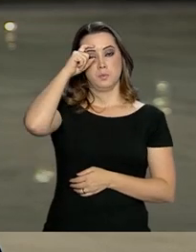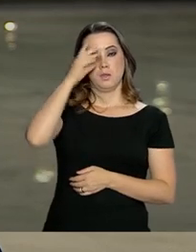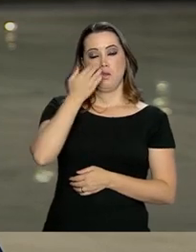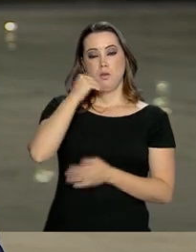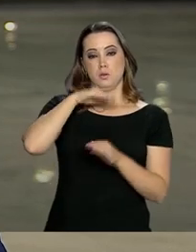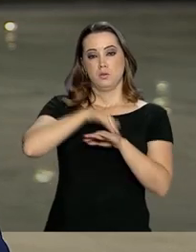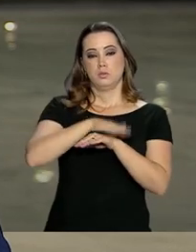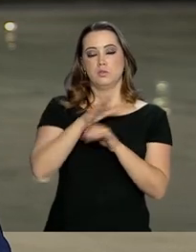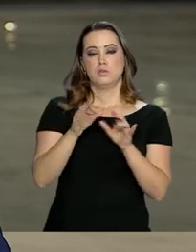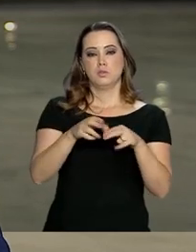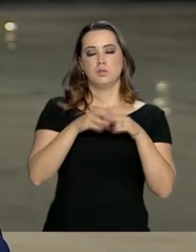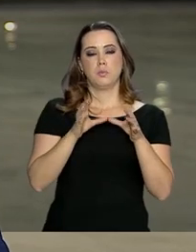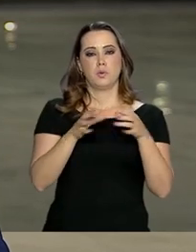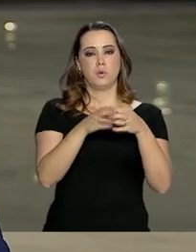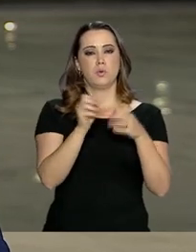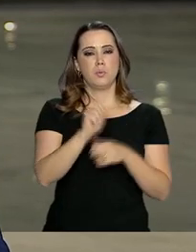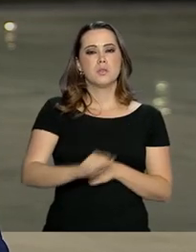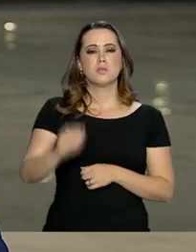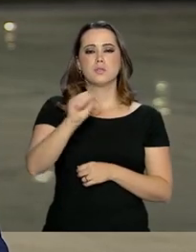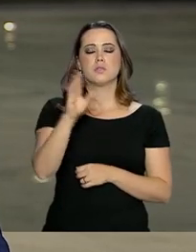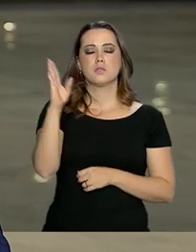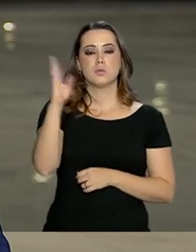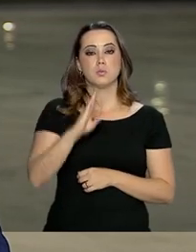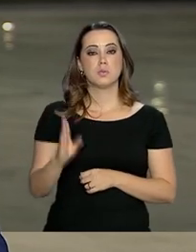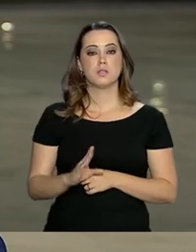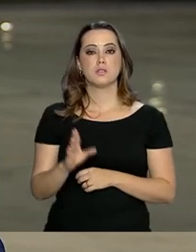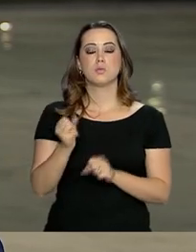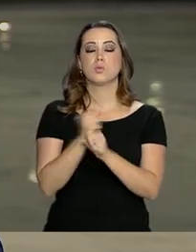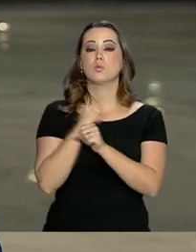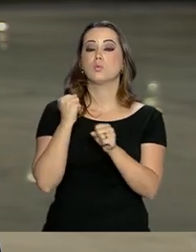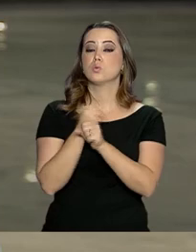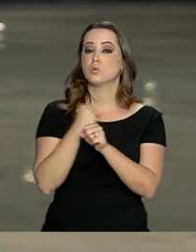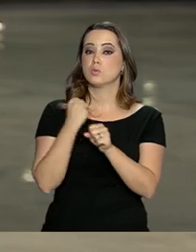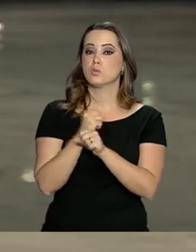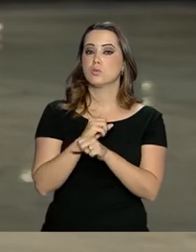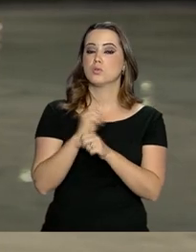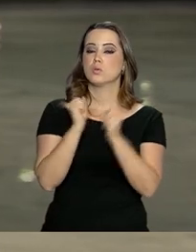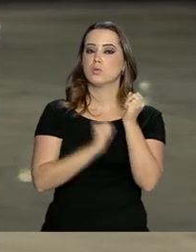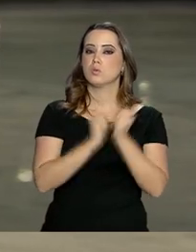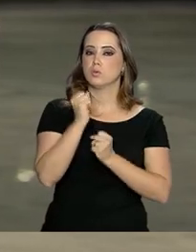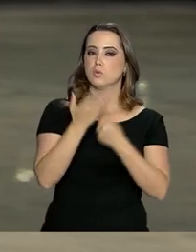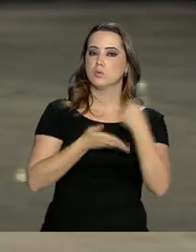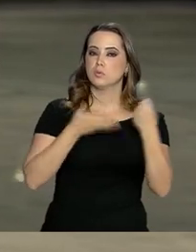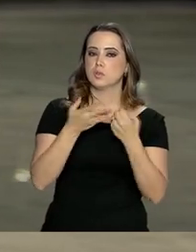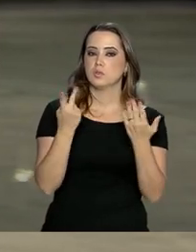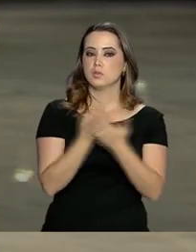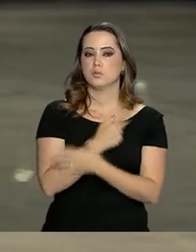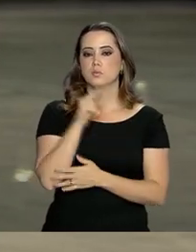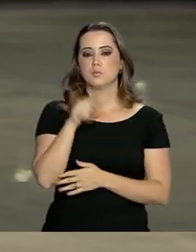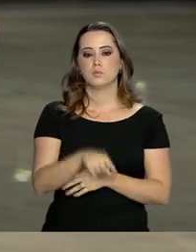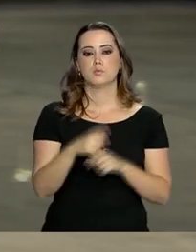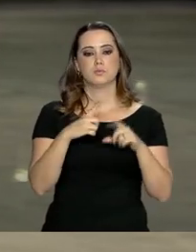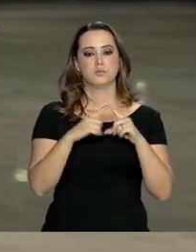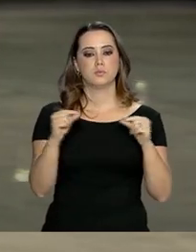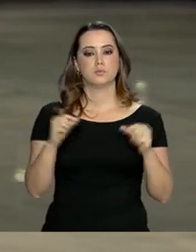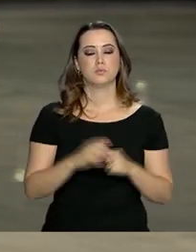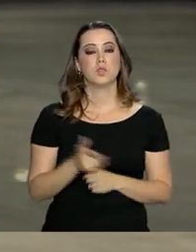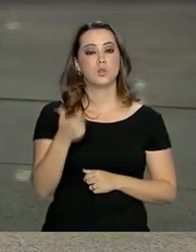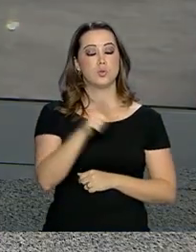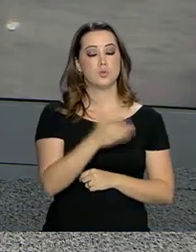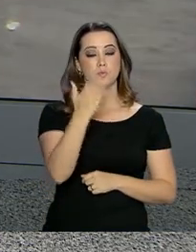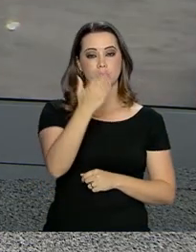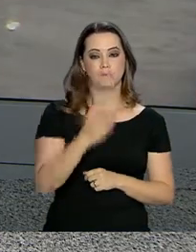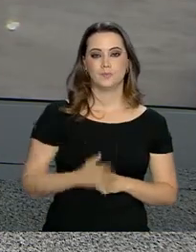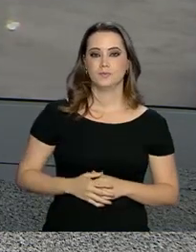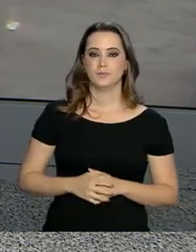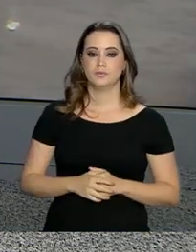jantar promovido pela Associação Brasileira da Infraestrutura e Indústrias de Base, que acontece aqui em Brasília. Eu volto com